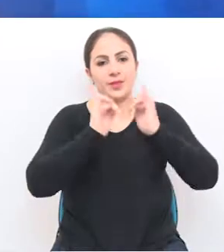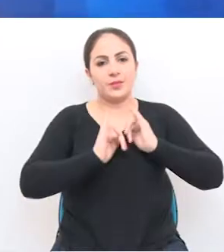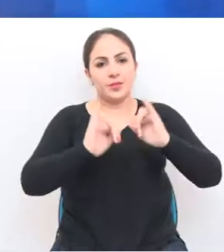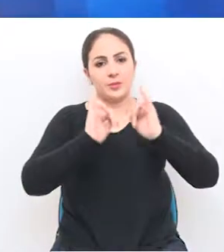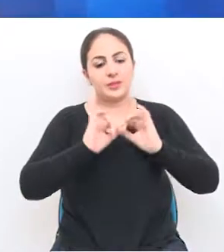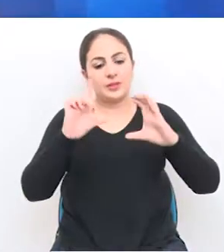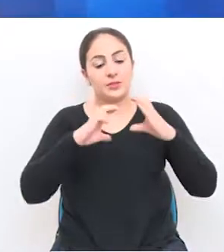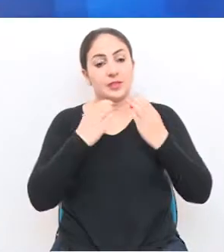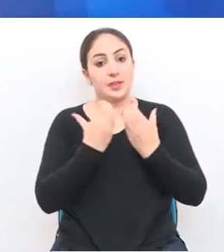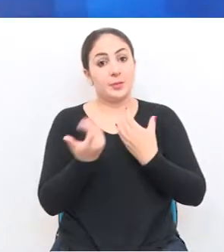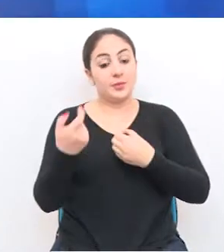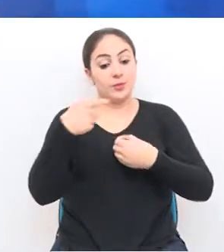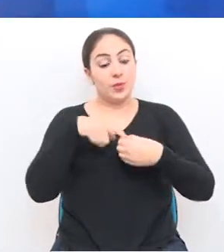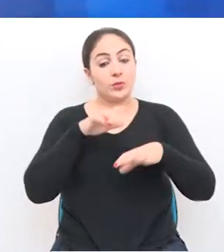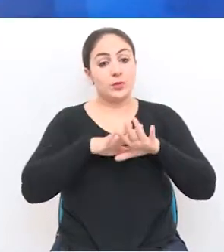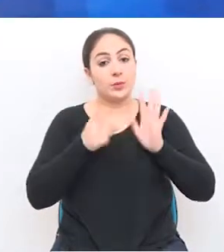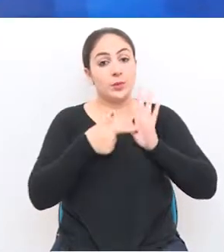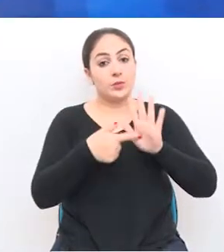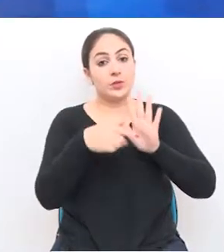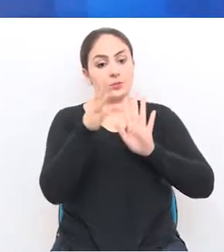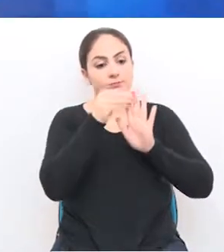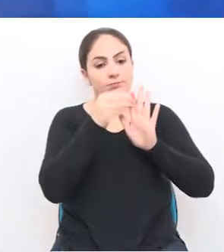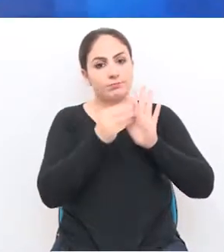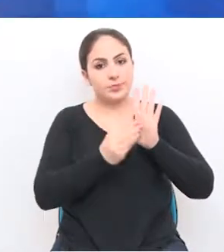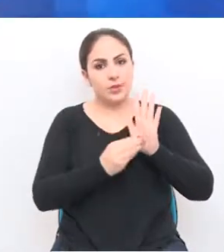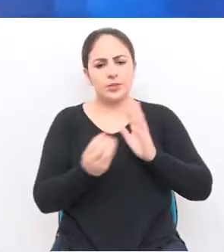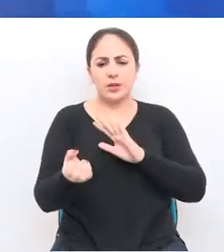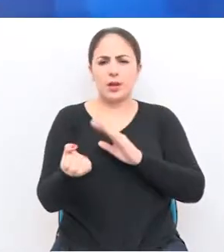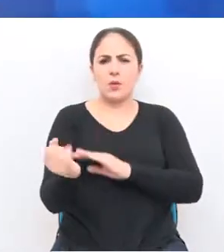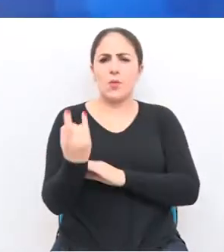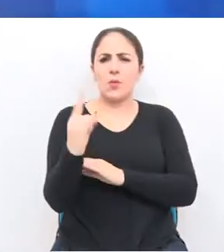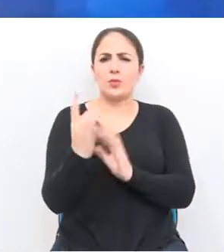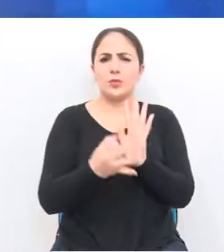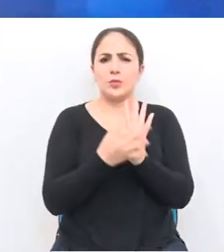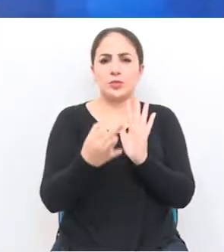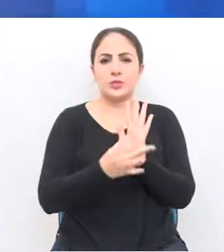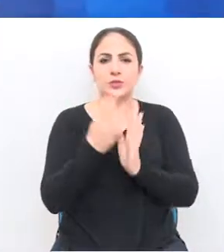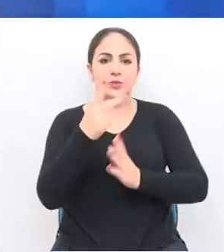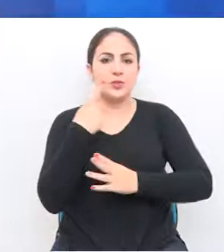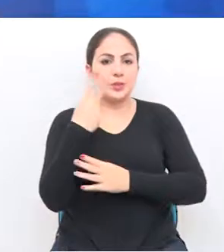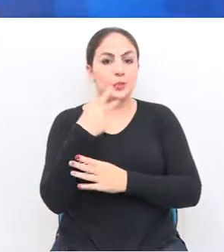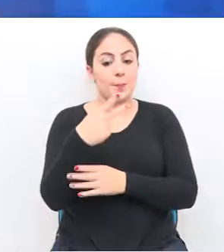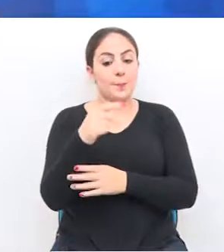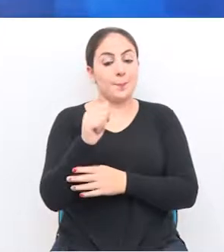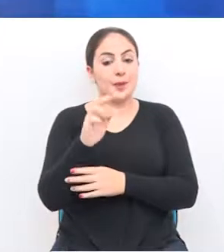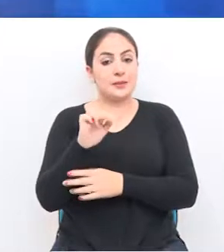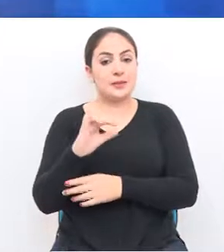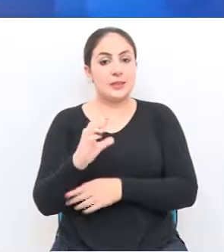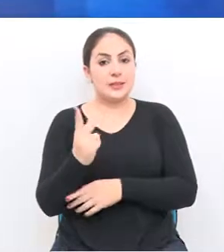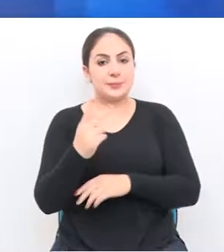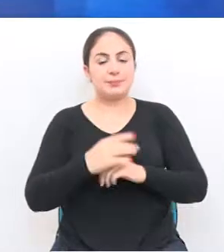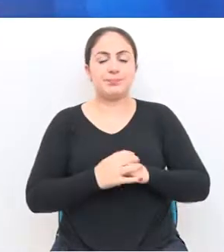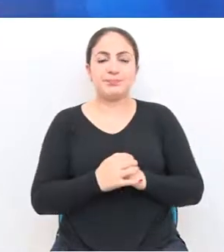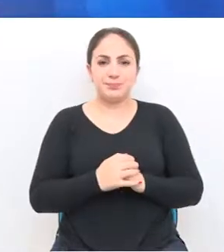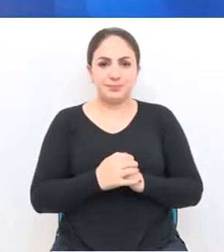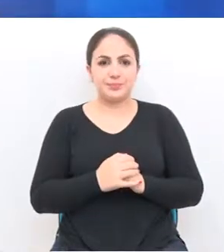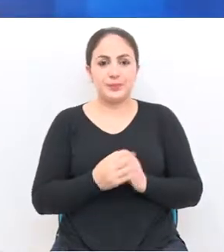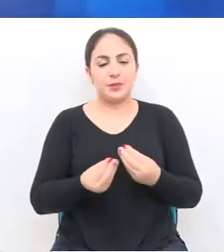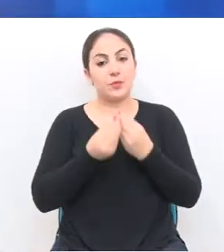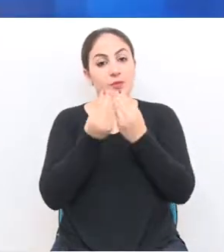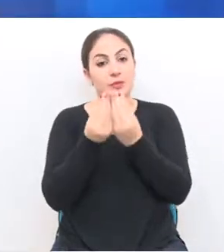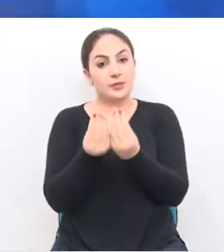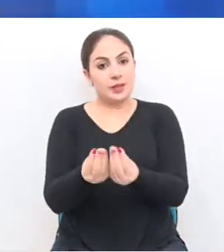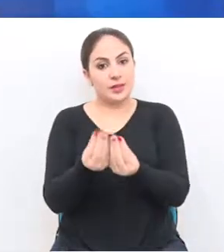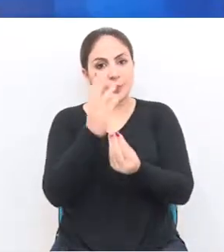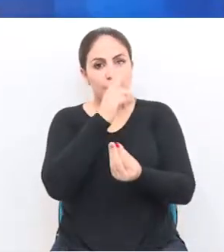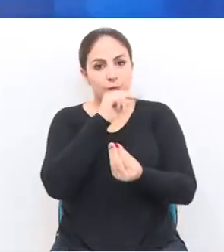O Jornal da Câmara retorna apresentando o conteúdo das últimas indicações do vereador Patrick Cavalcante. Elas foram